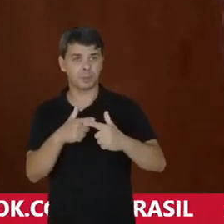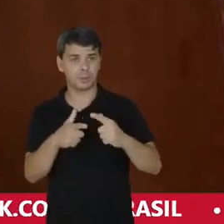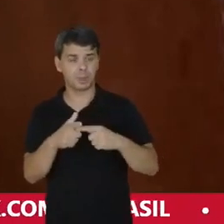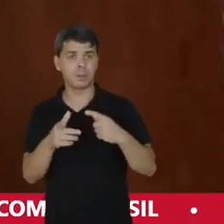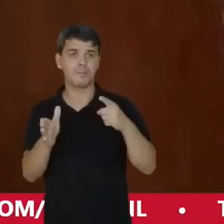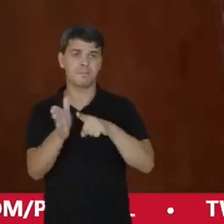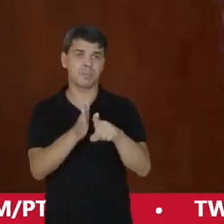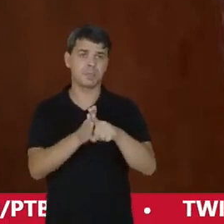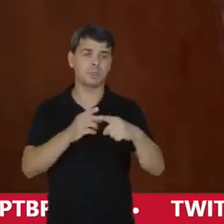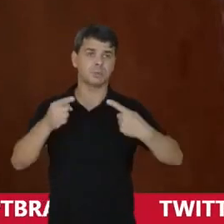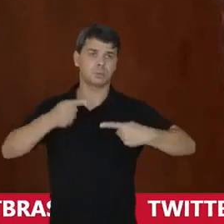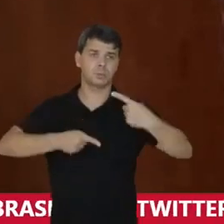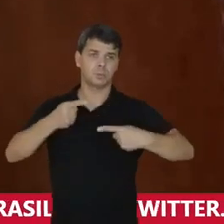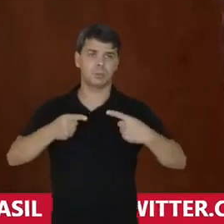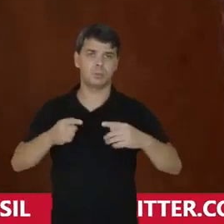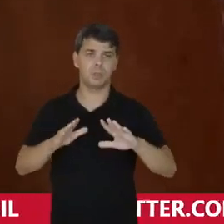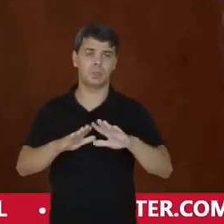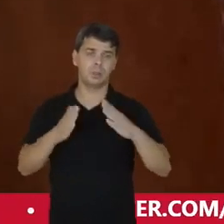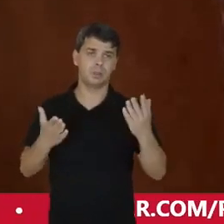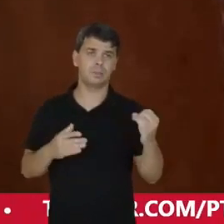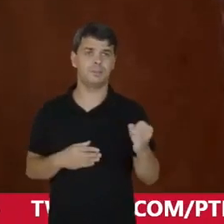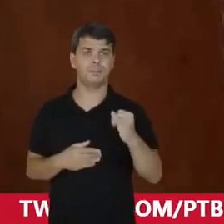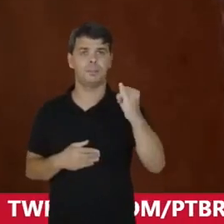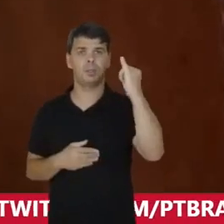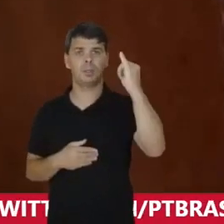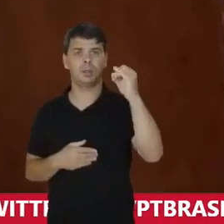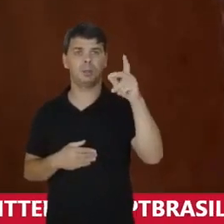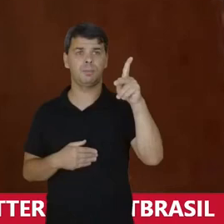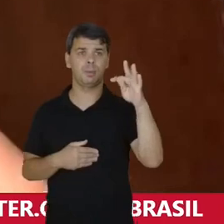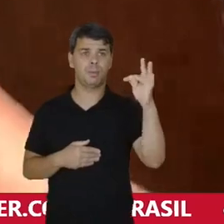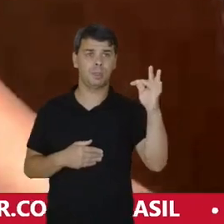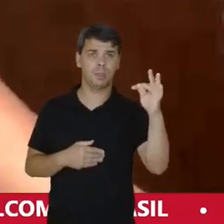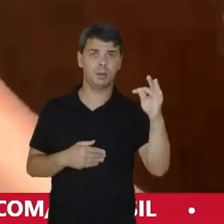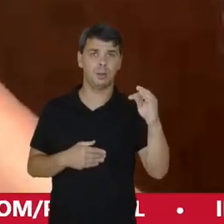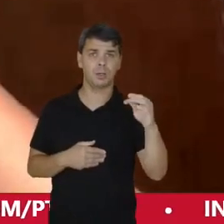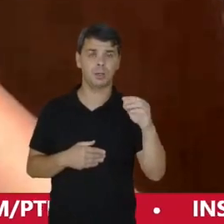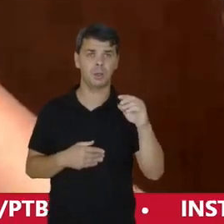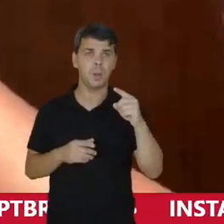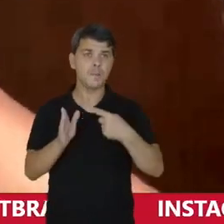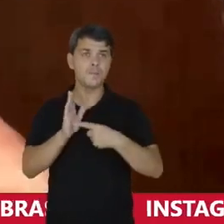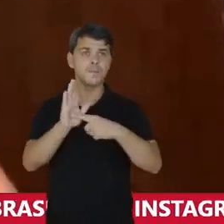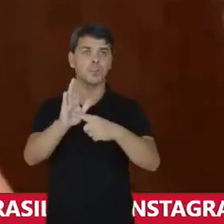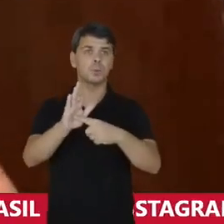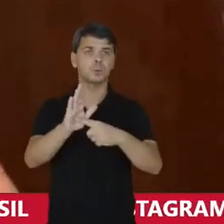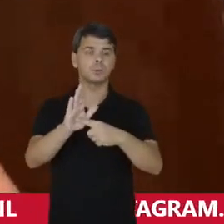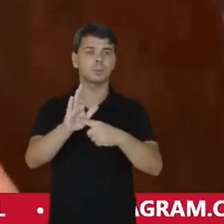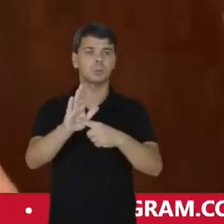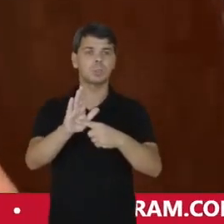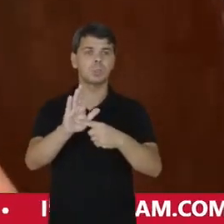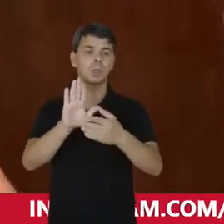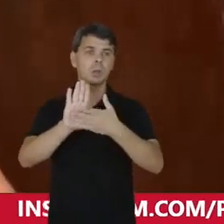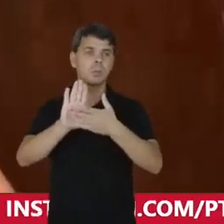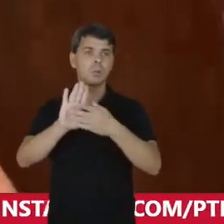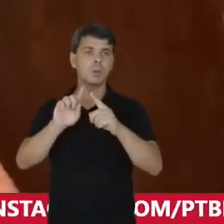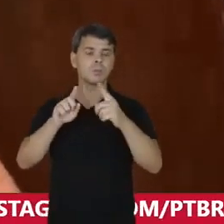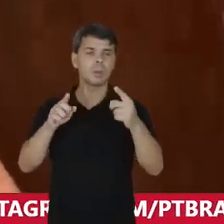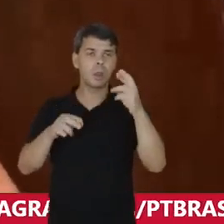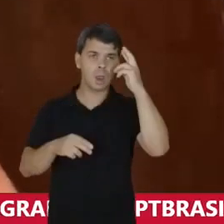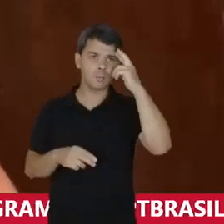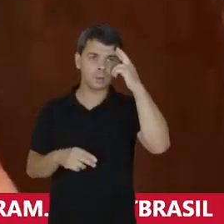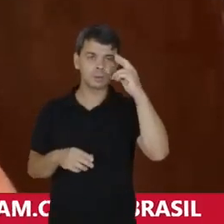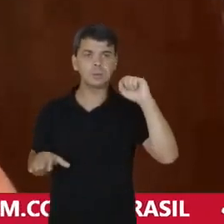diversas questões Para discutirmos Mas é importante Que a TV PT No Elas por Elas Coloque isso em pauta Para que a gente Possa refletir E